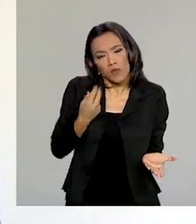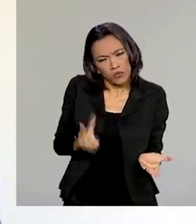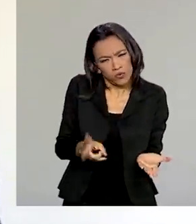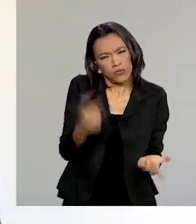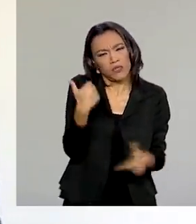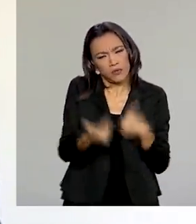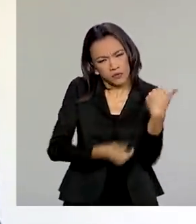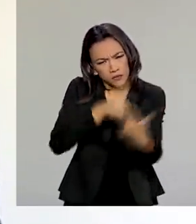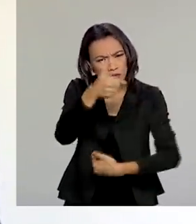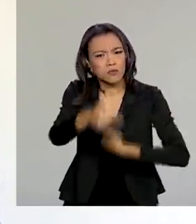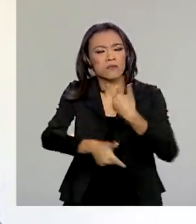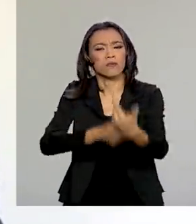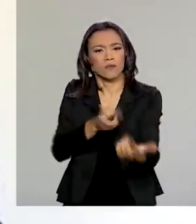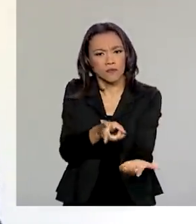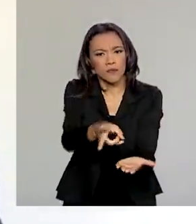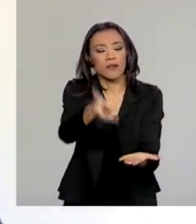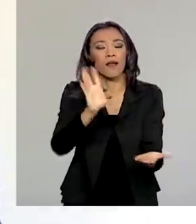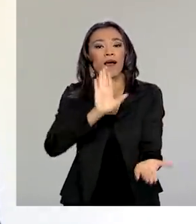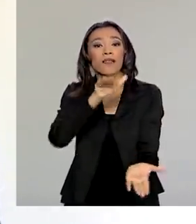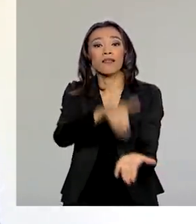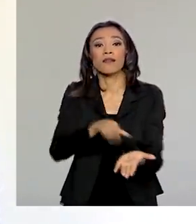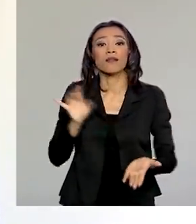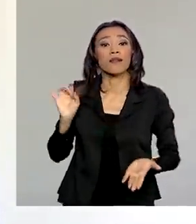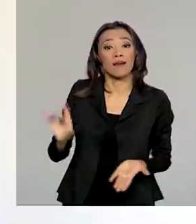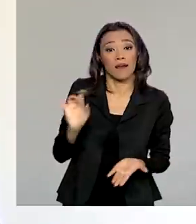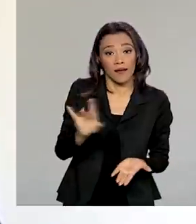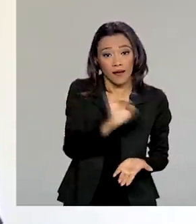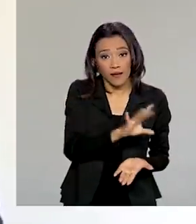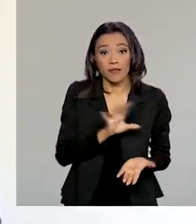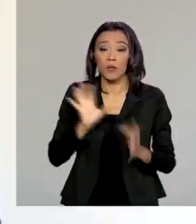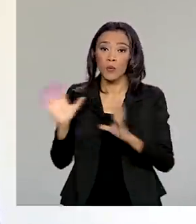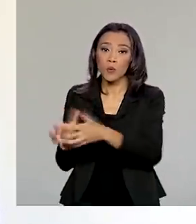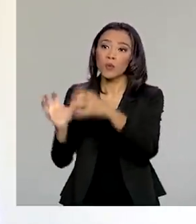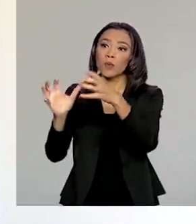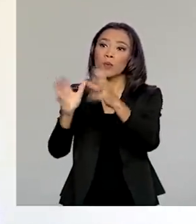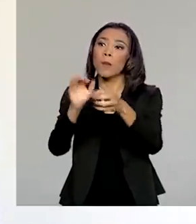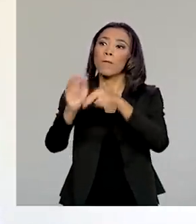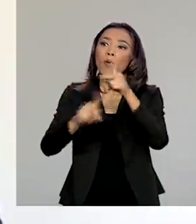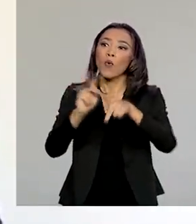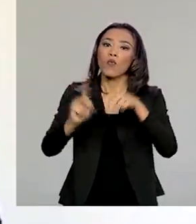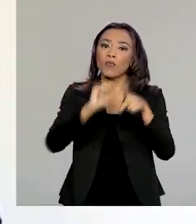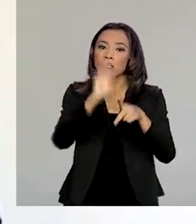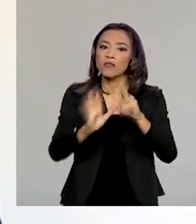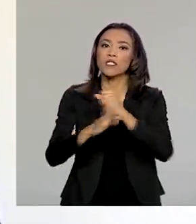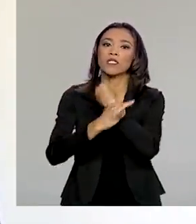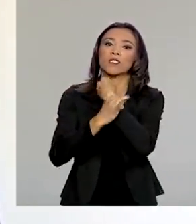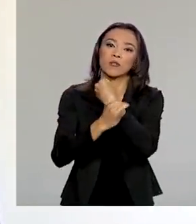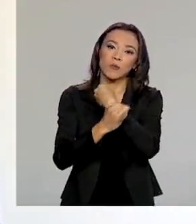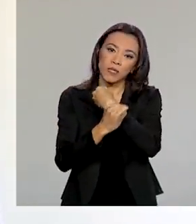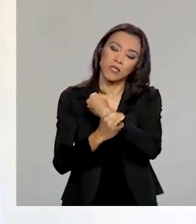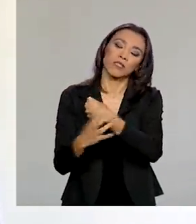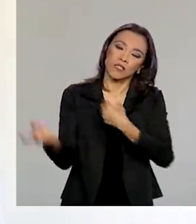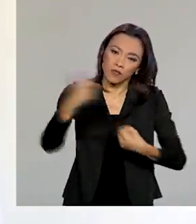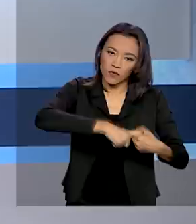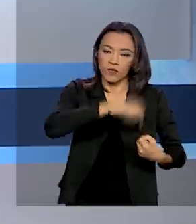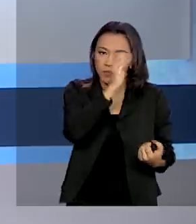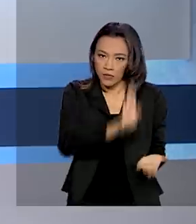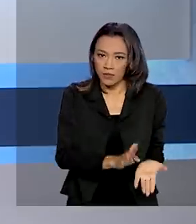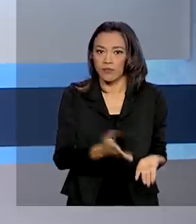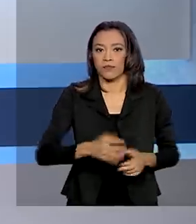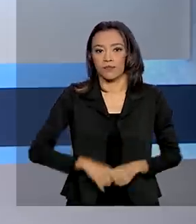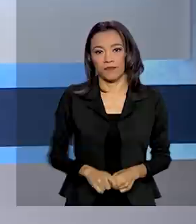será incensante até que cada um dos brasileiros esteja em segurança no nosso território nacional.